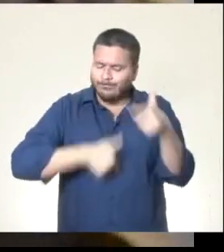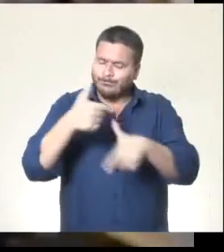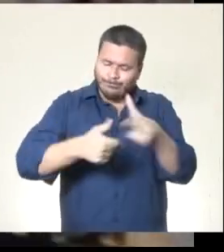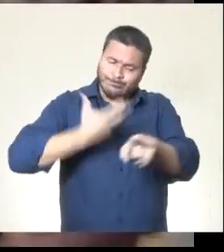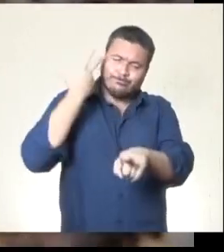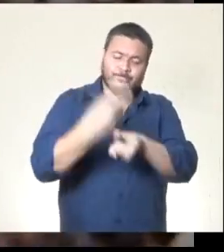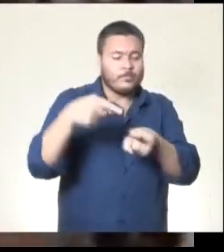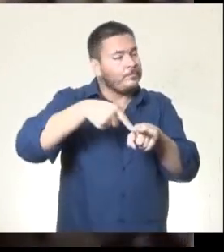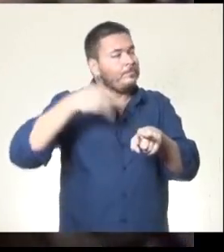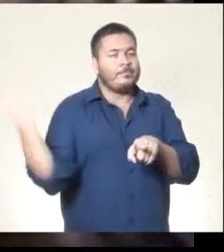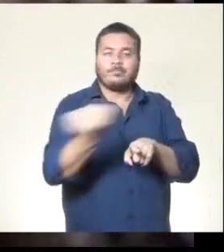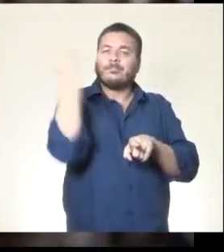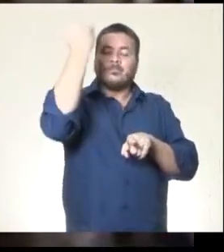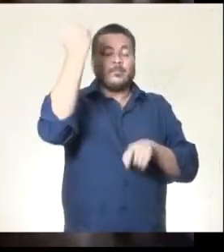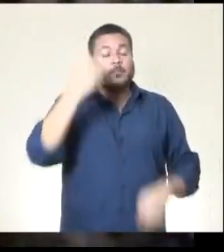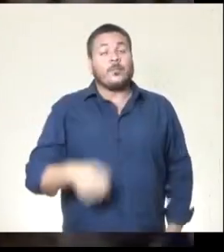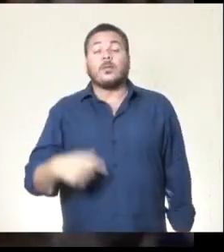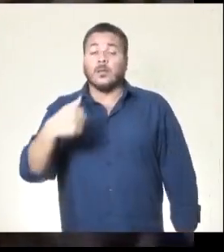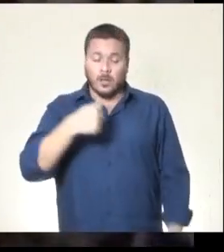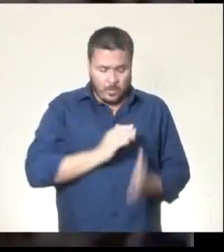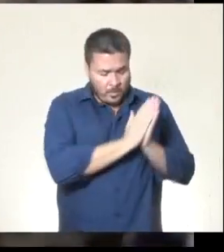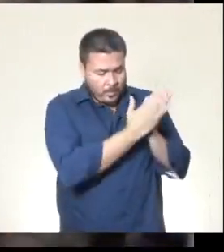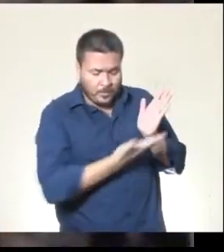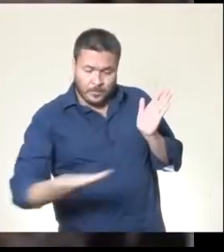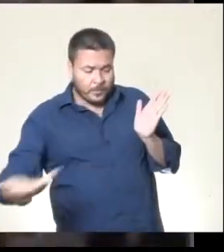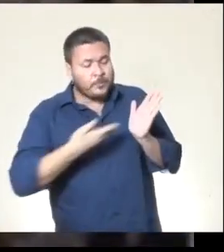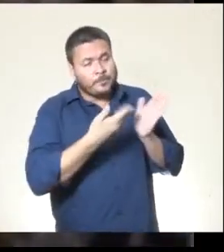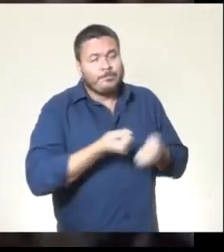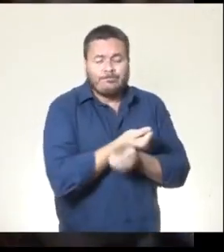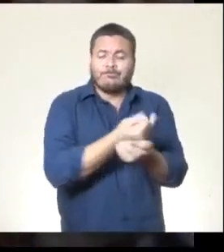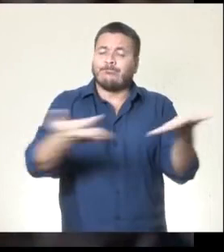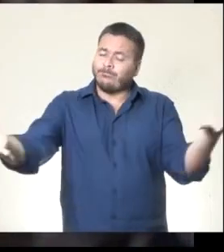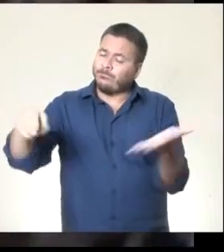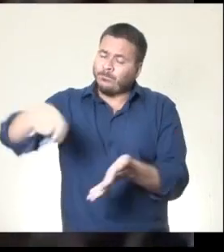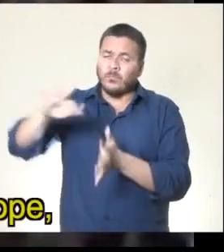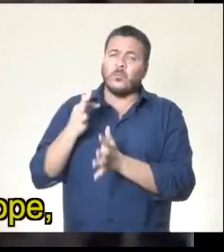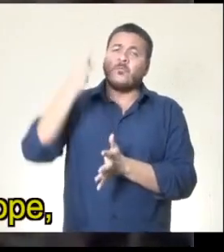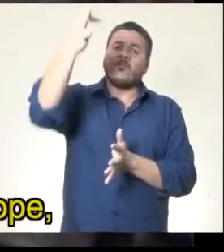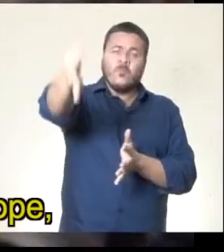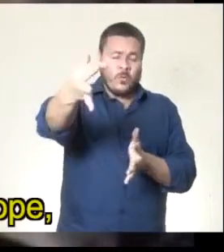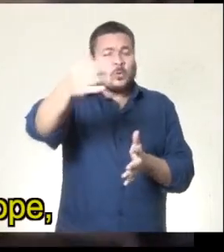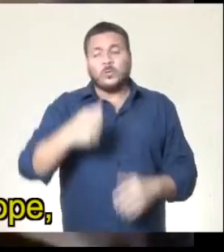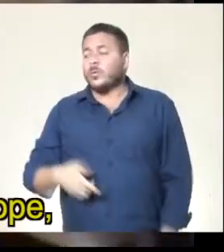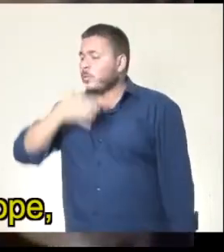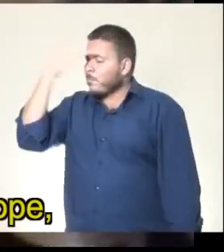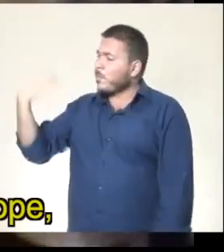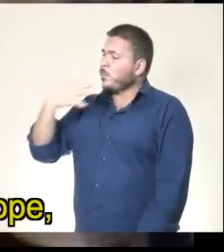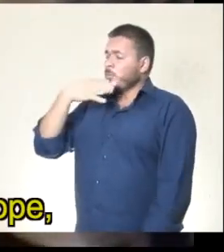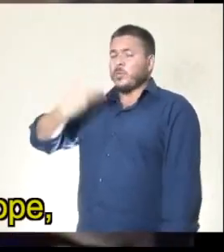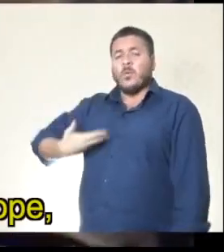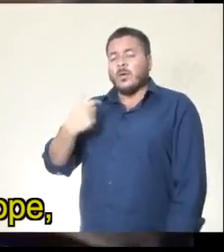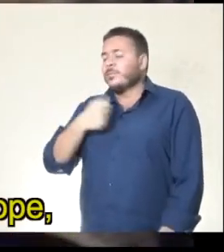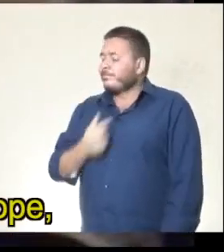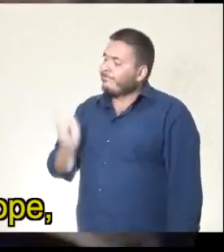com êxito, o que é muito importante. Deixo os meus livros que aí estão para a posteridade. Deixo para os que me